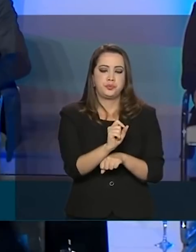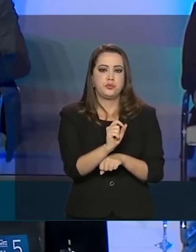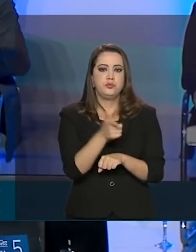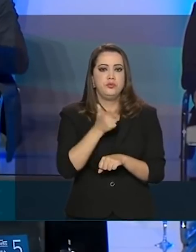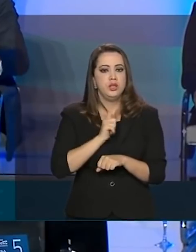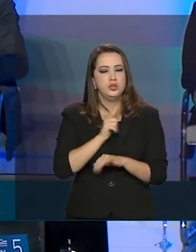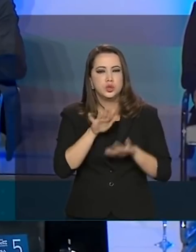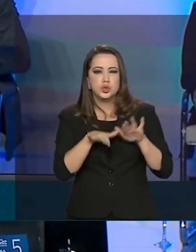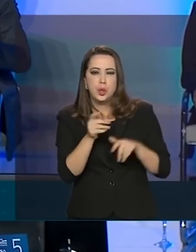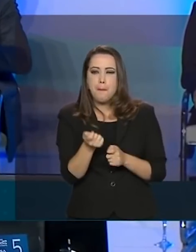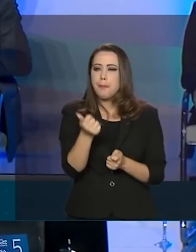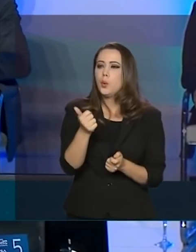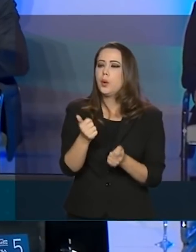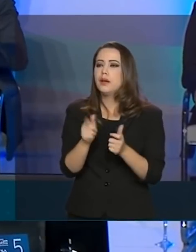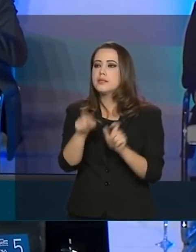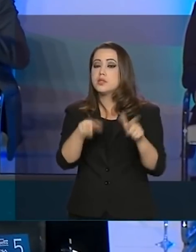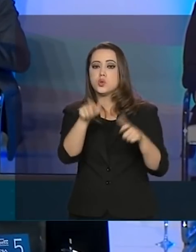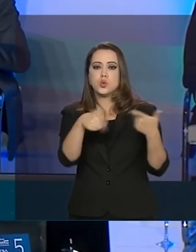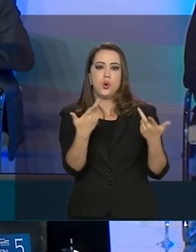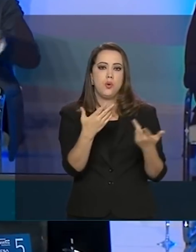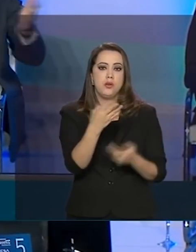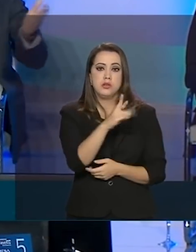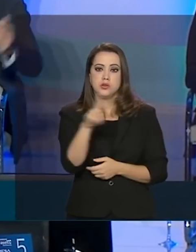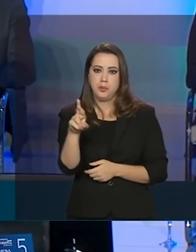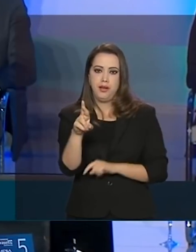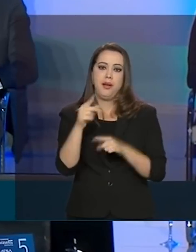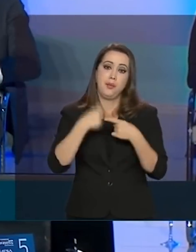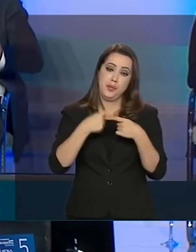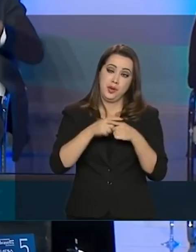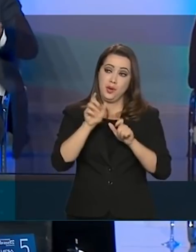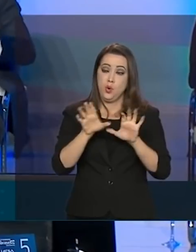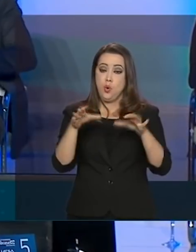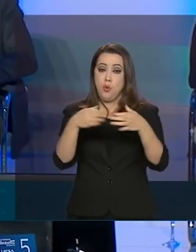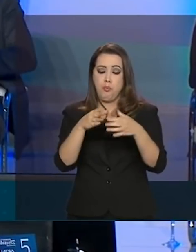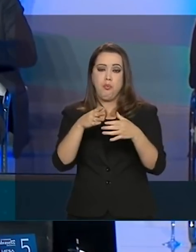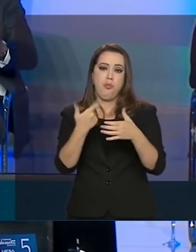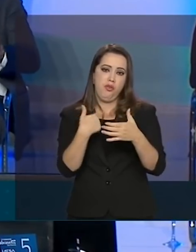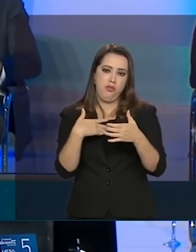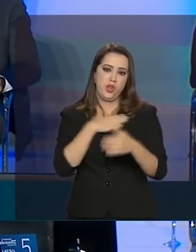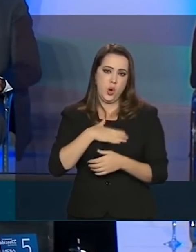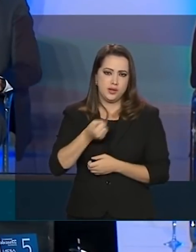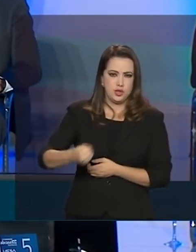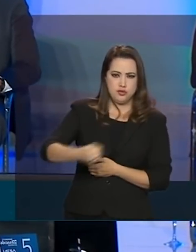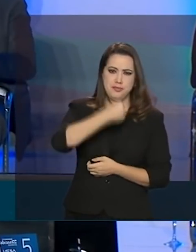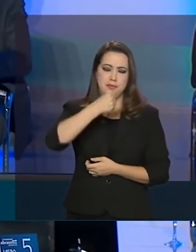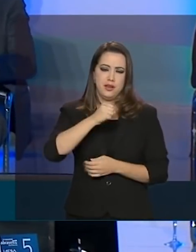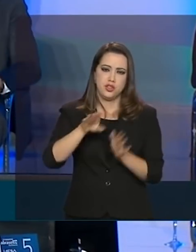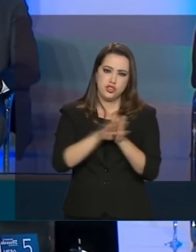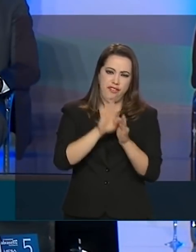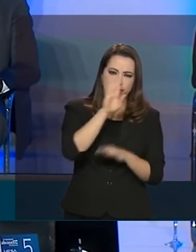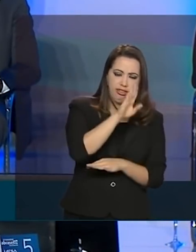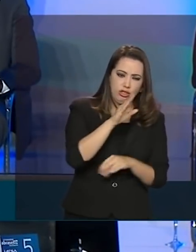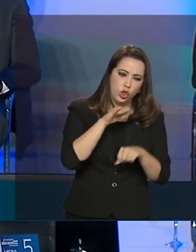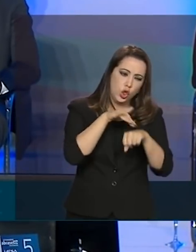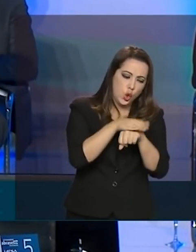pouca gente no bar, a galera que gosta de uma pirita chega um pouquinho mais tarde, e eu trabalhava ali com ele, que meu pai